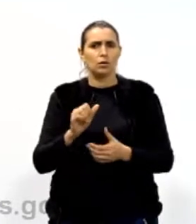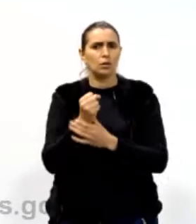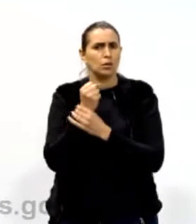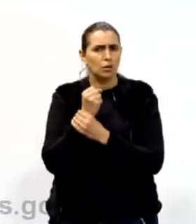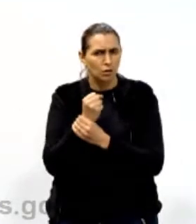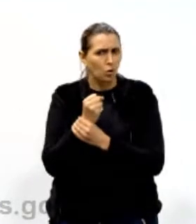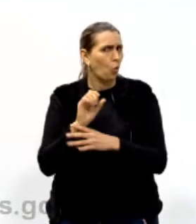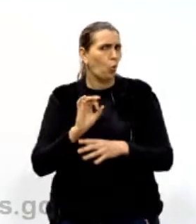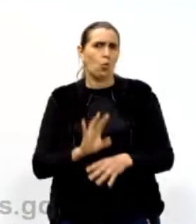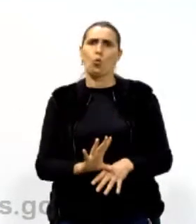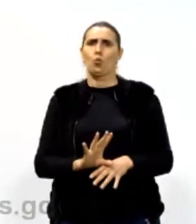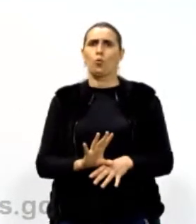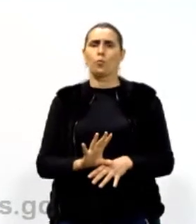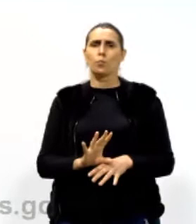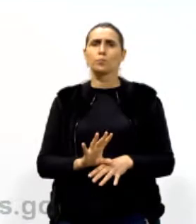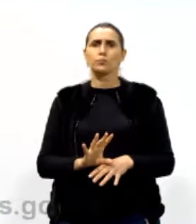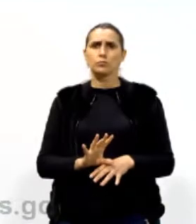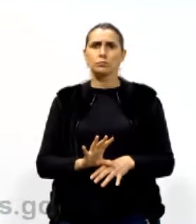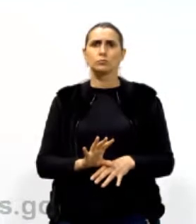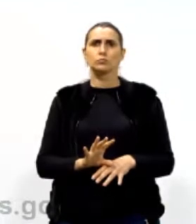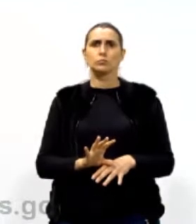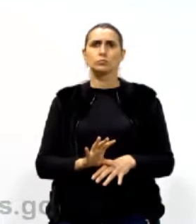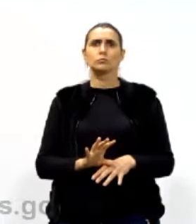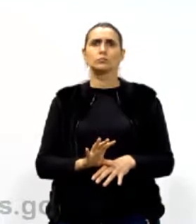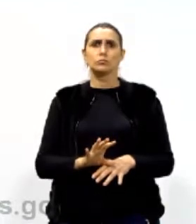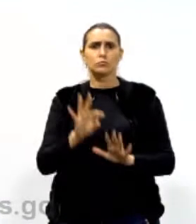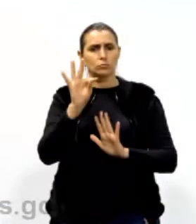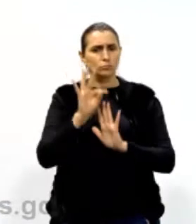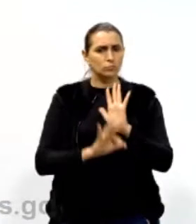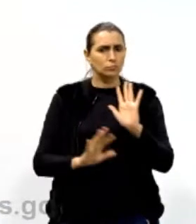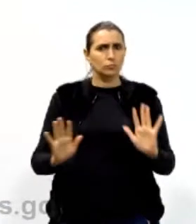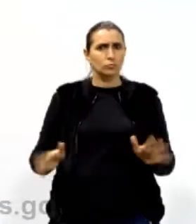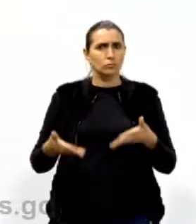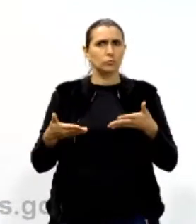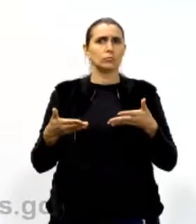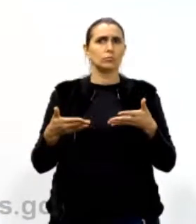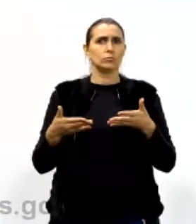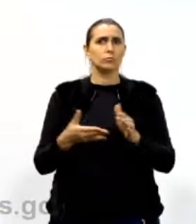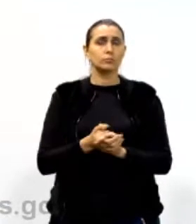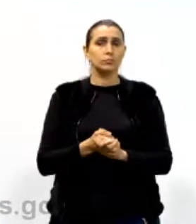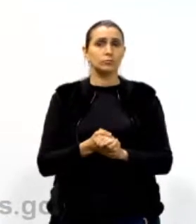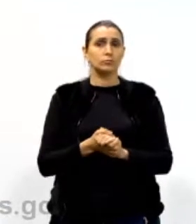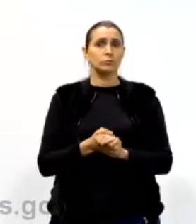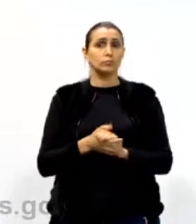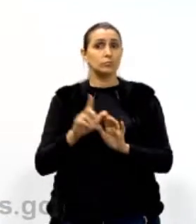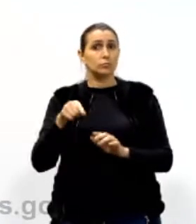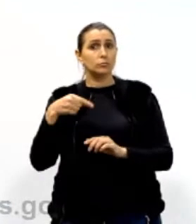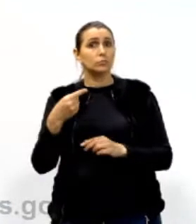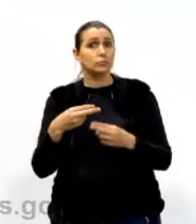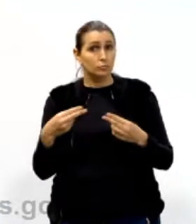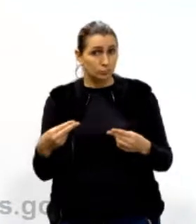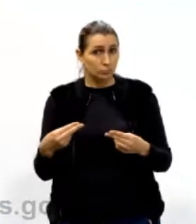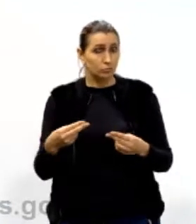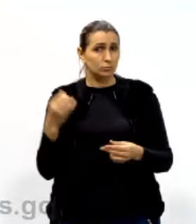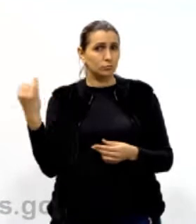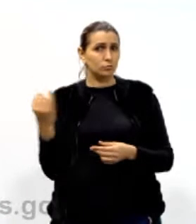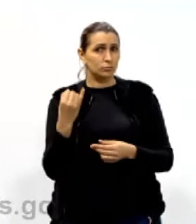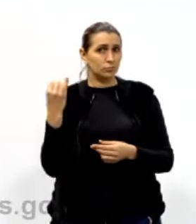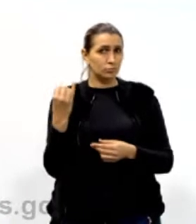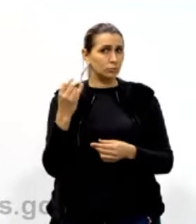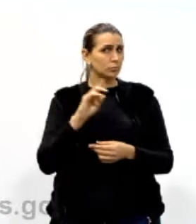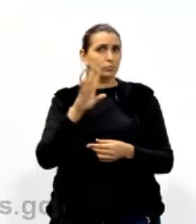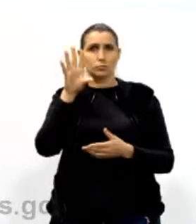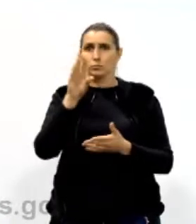somente aos textos motivadores. E outra coisa, não